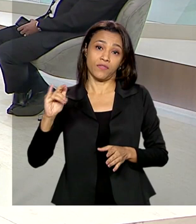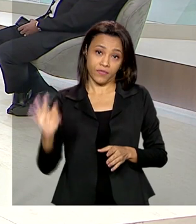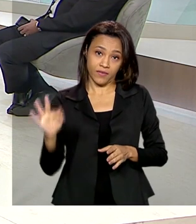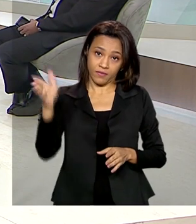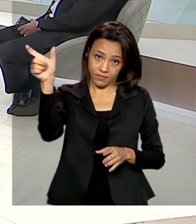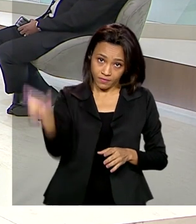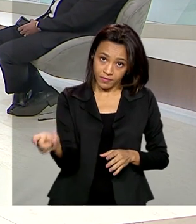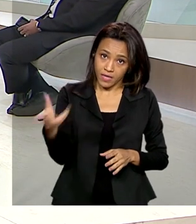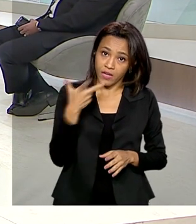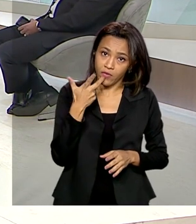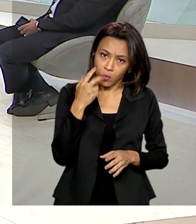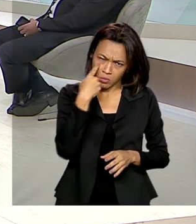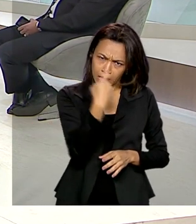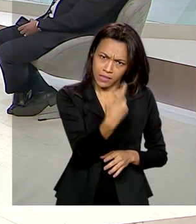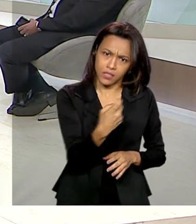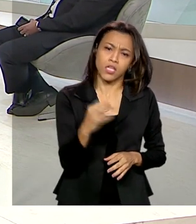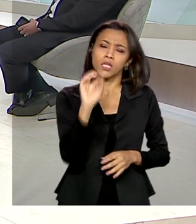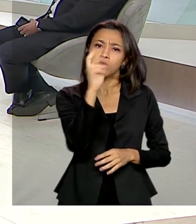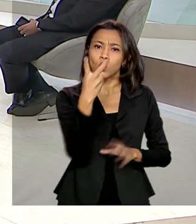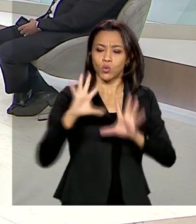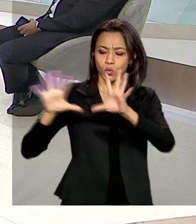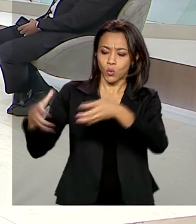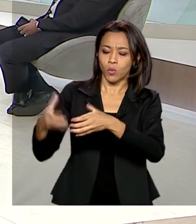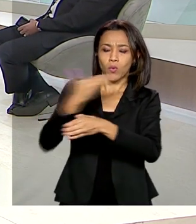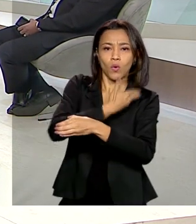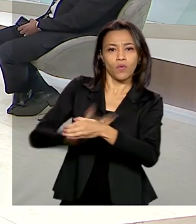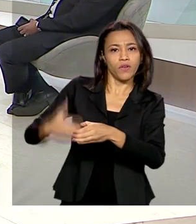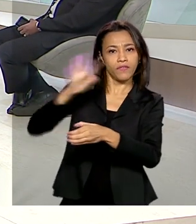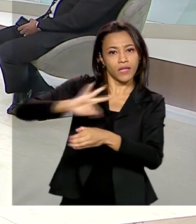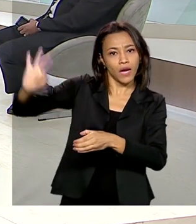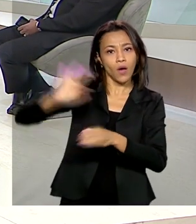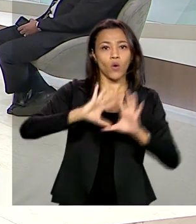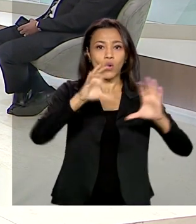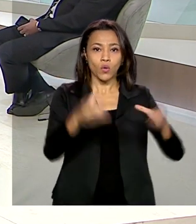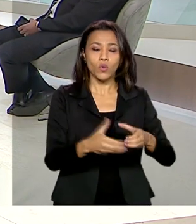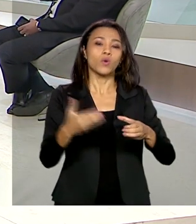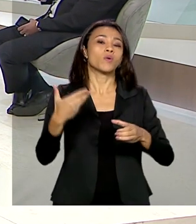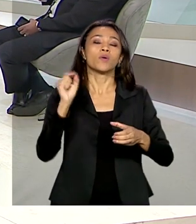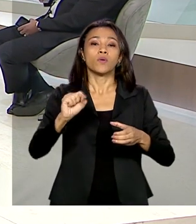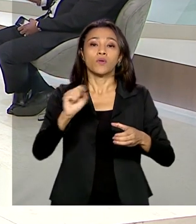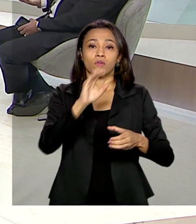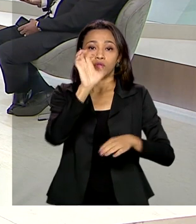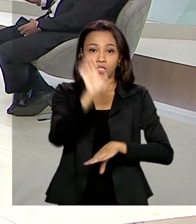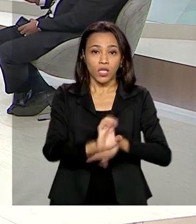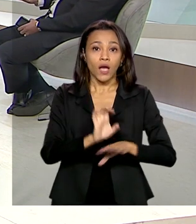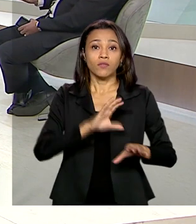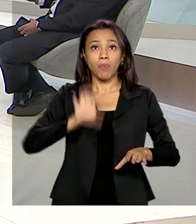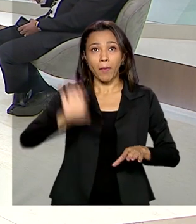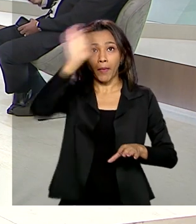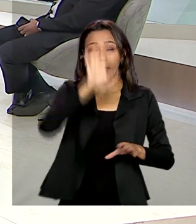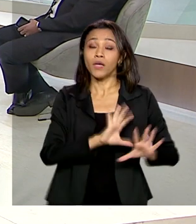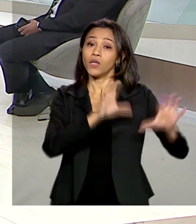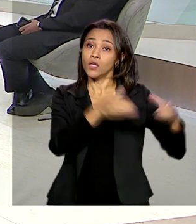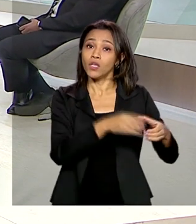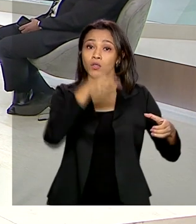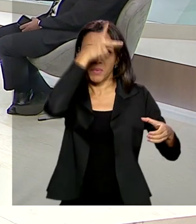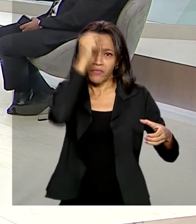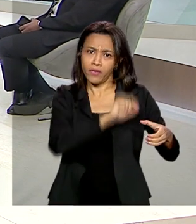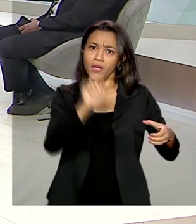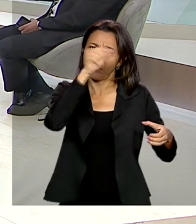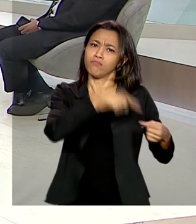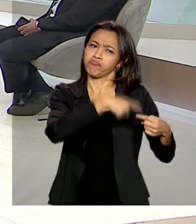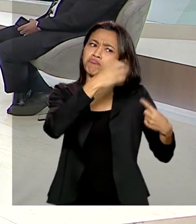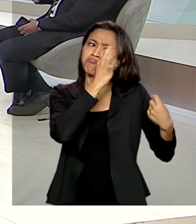A gente tem, jogo, vários lados. Então, tem o lado do governo federal, tem o lado do governo estadual e municipal. E todos os lados são legítimos. O prefeito tem